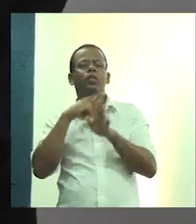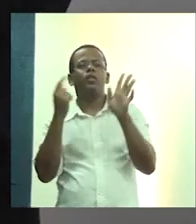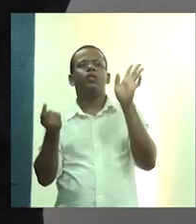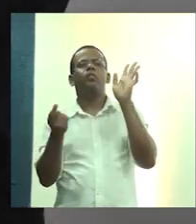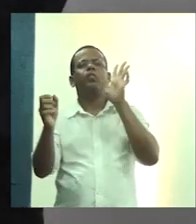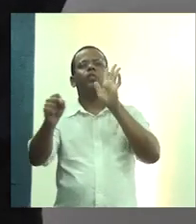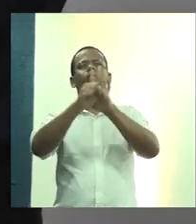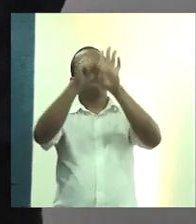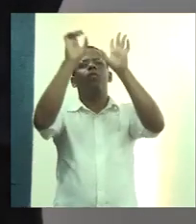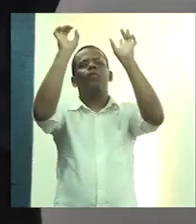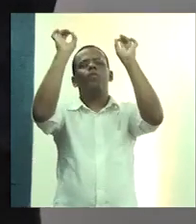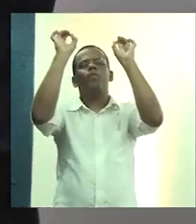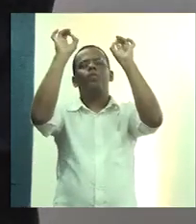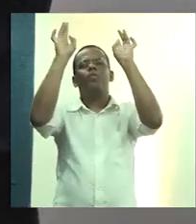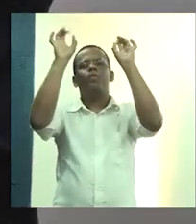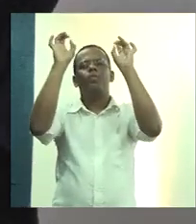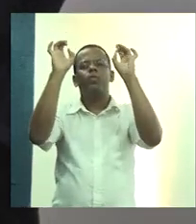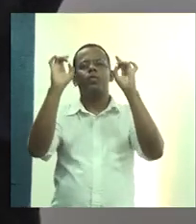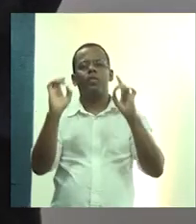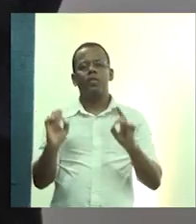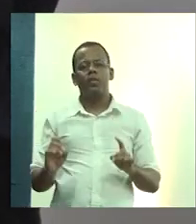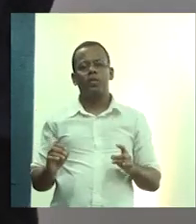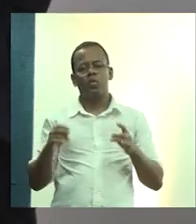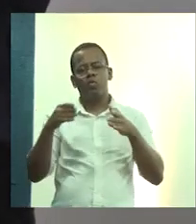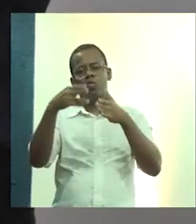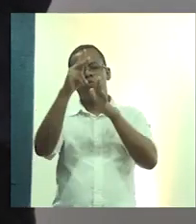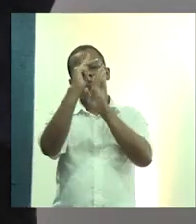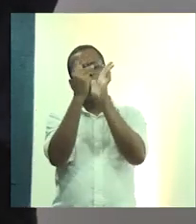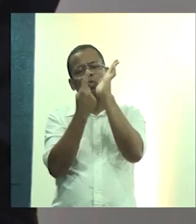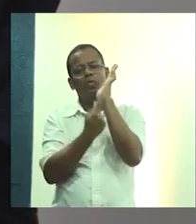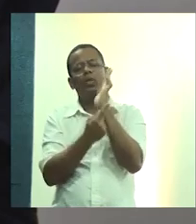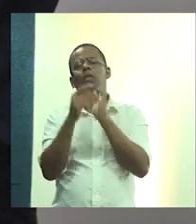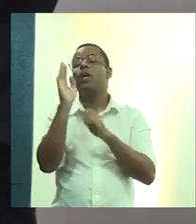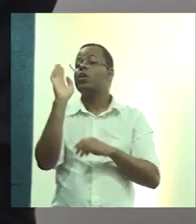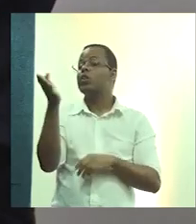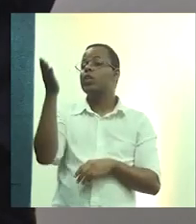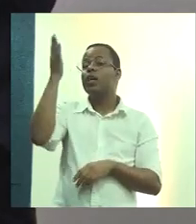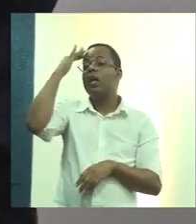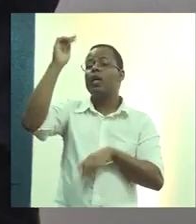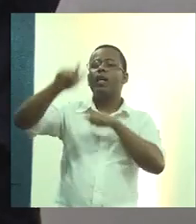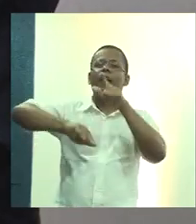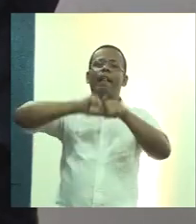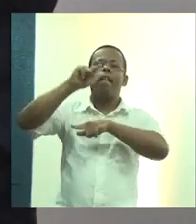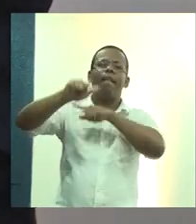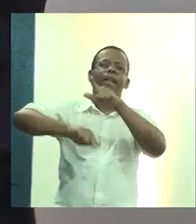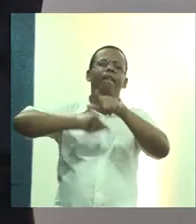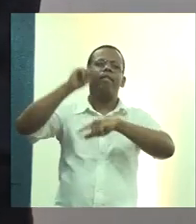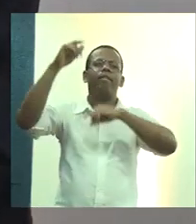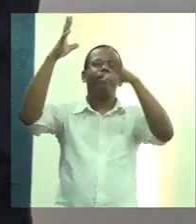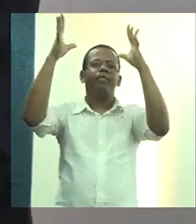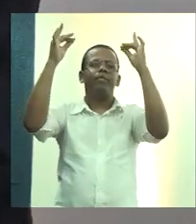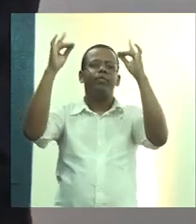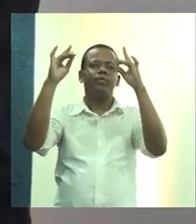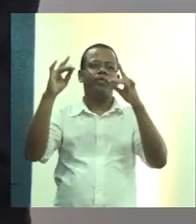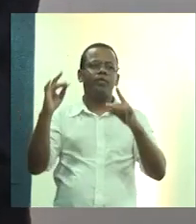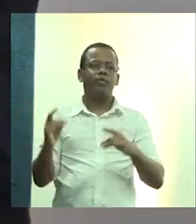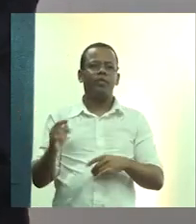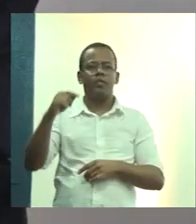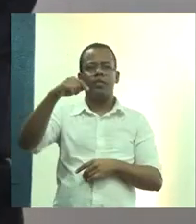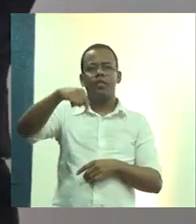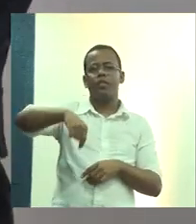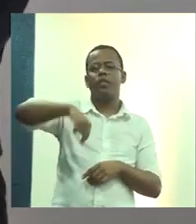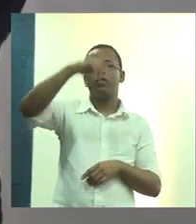especiais, é assunto que eu sei que está sendo trabalhado melhor detalhado aqui no CAL Brasil,